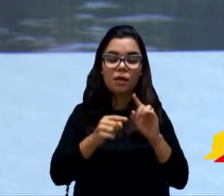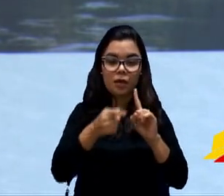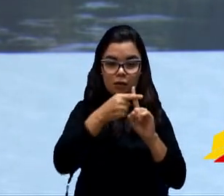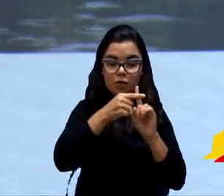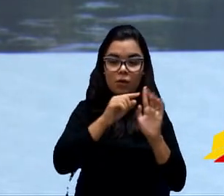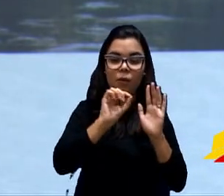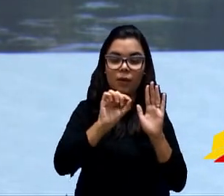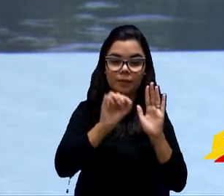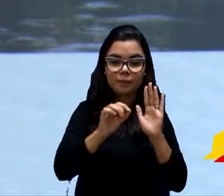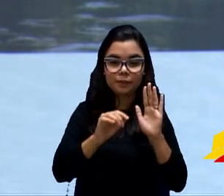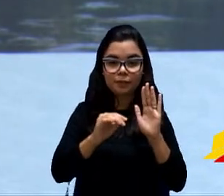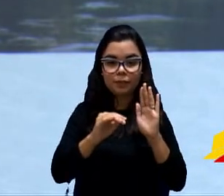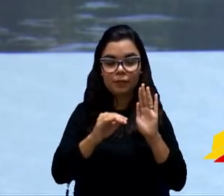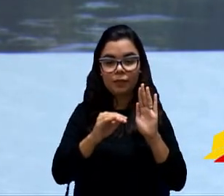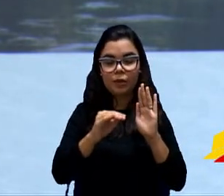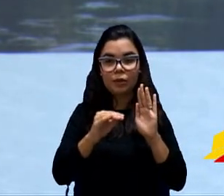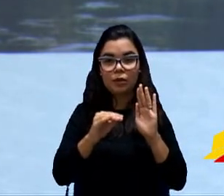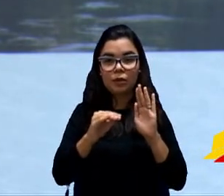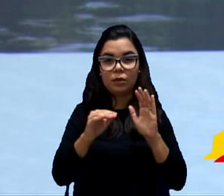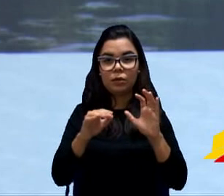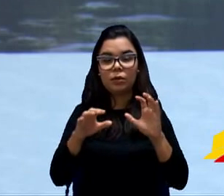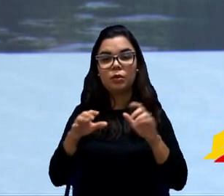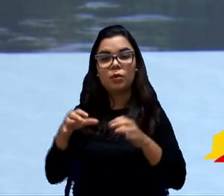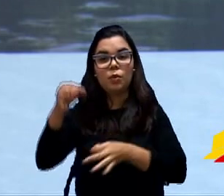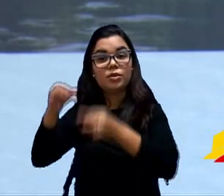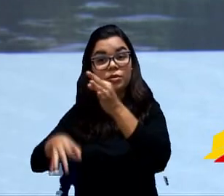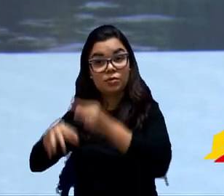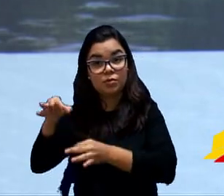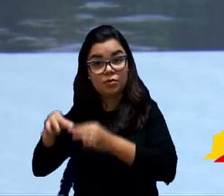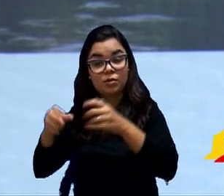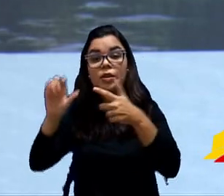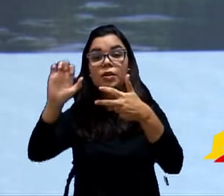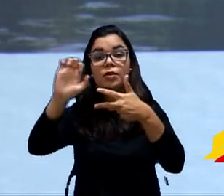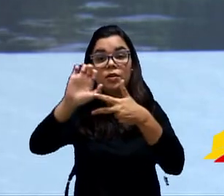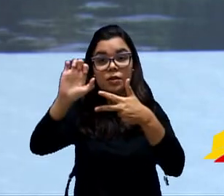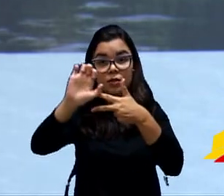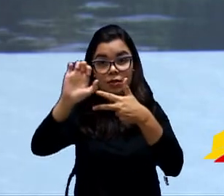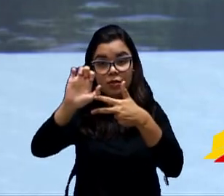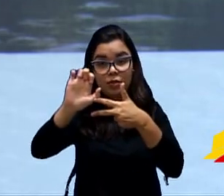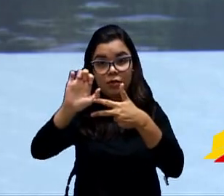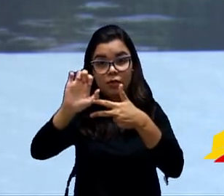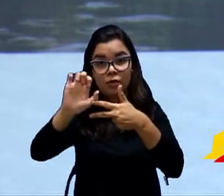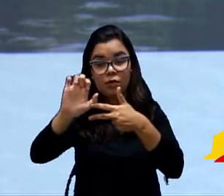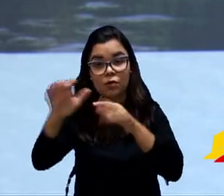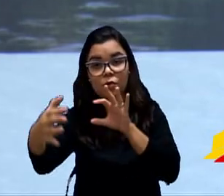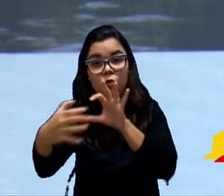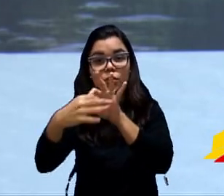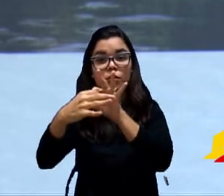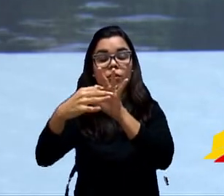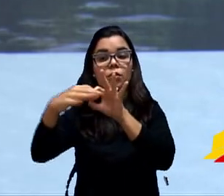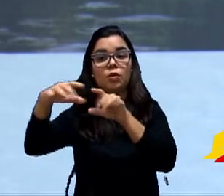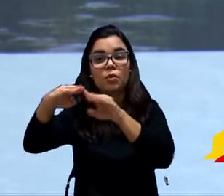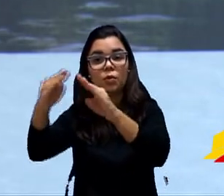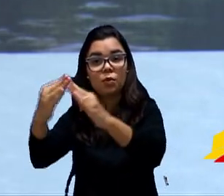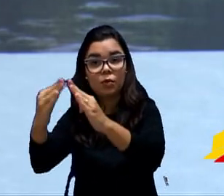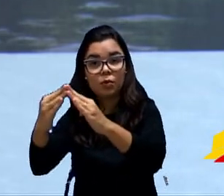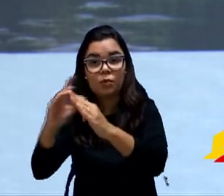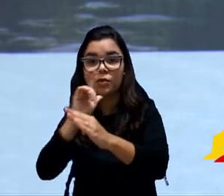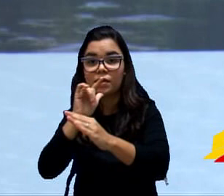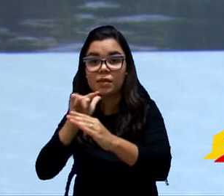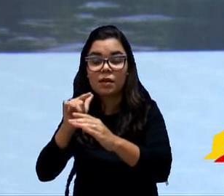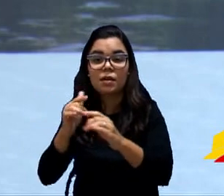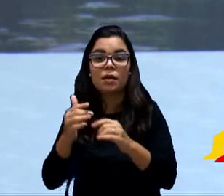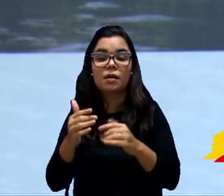Executivo, através do SAI, faça 100%, porque senão nós vamos continuar gastando, consumindo muita água,